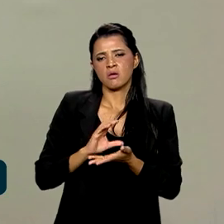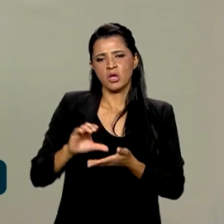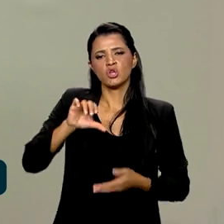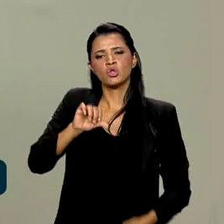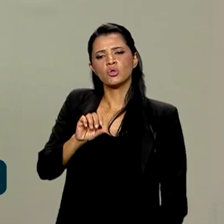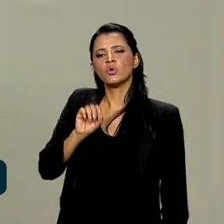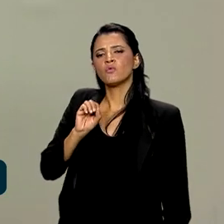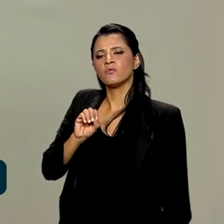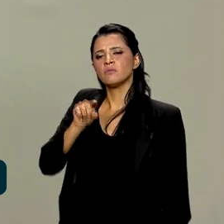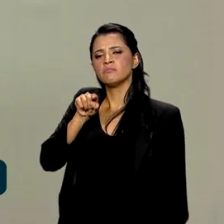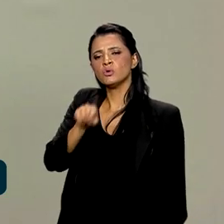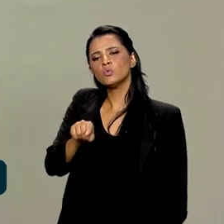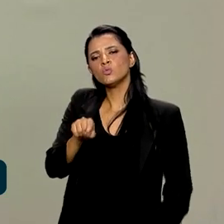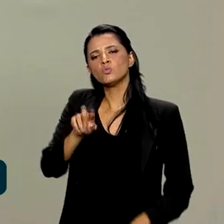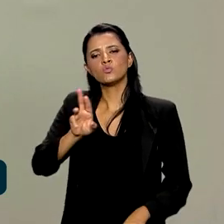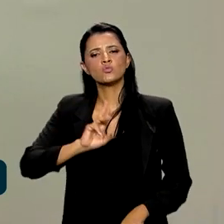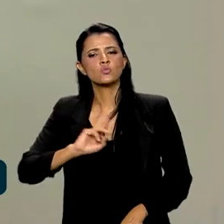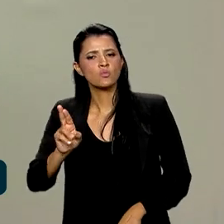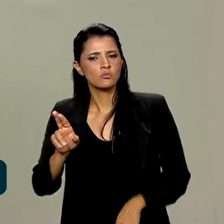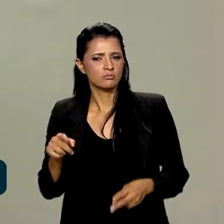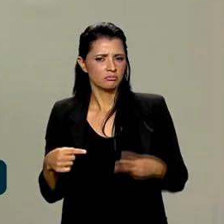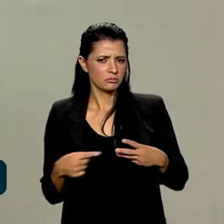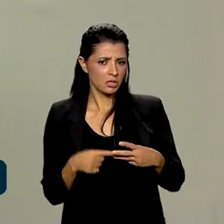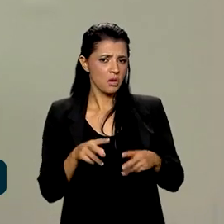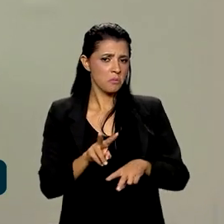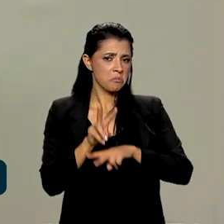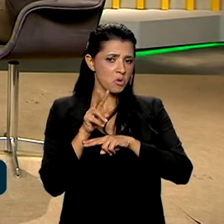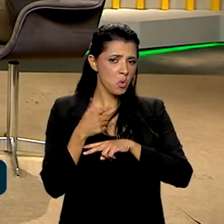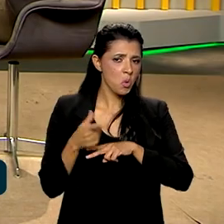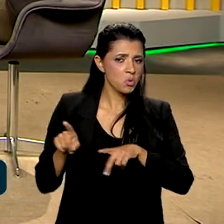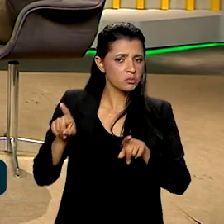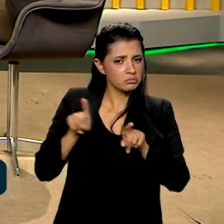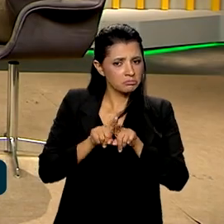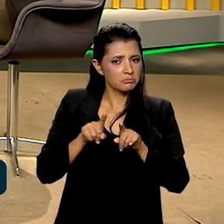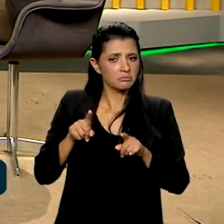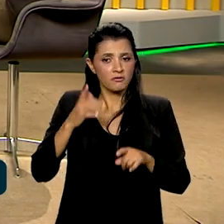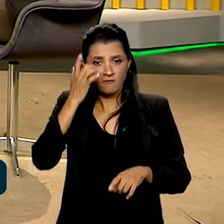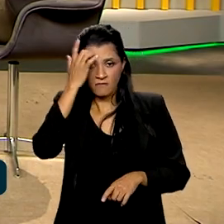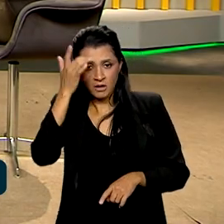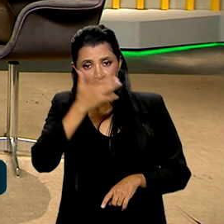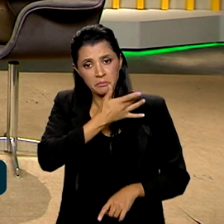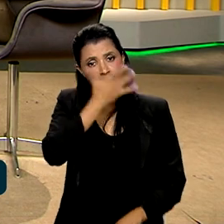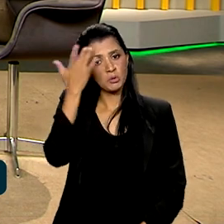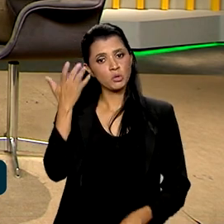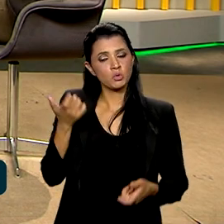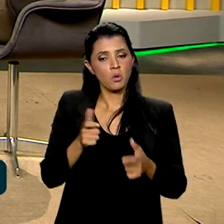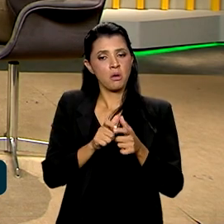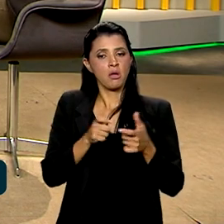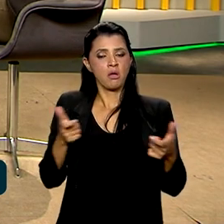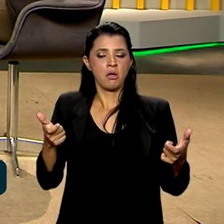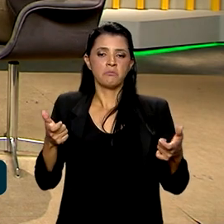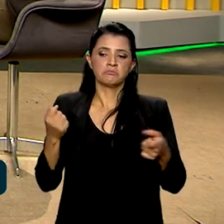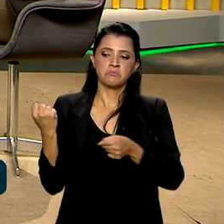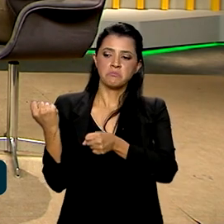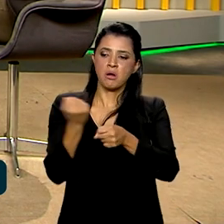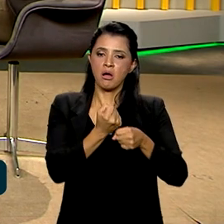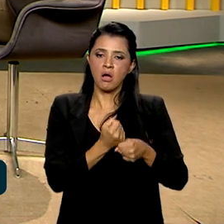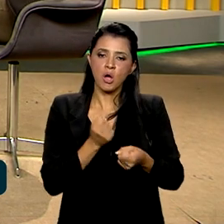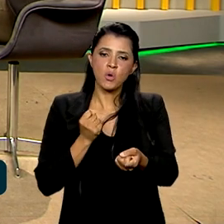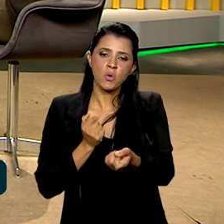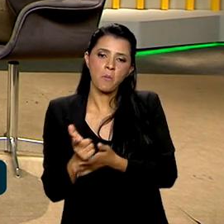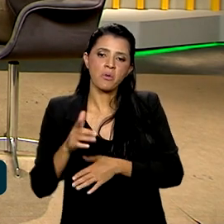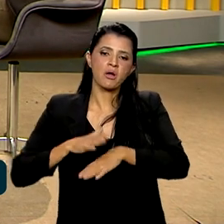mil reais, tem também uma linha de crédito facilitada para quem quiser ampliar a sua propriedade, adquirir mais